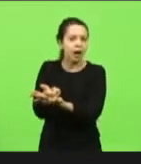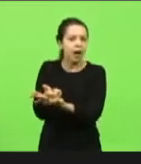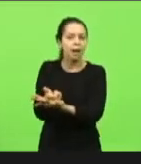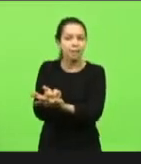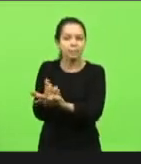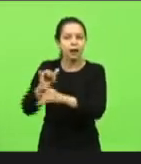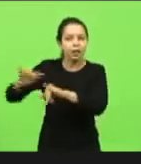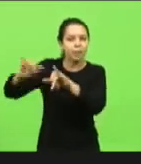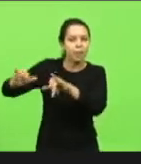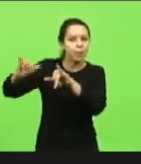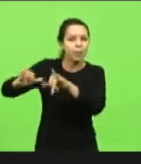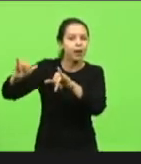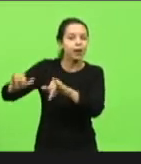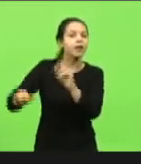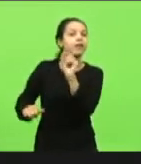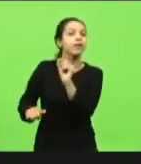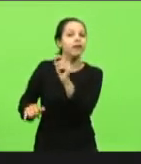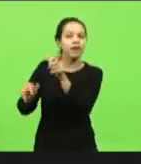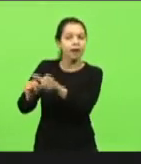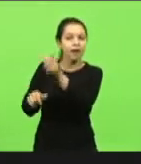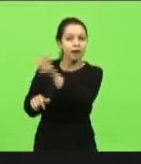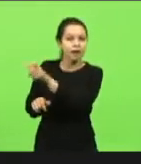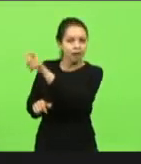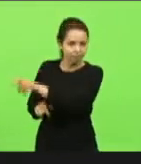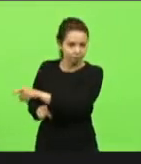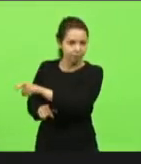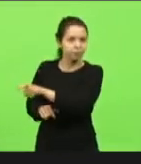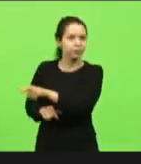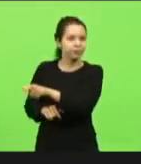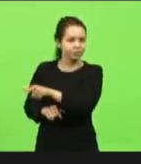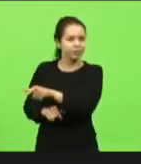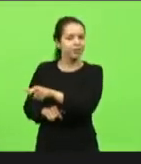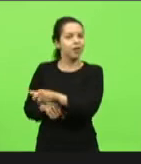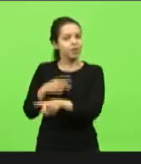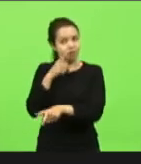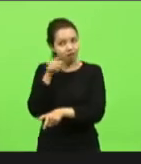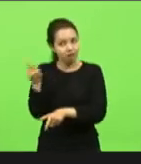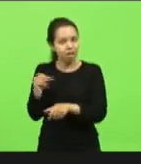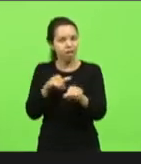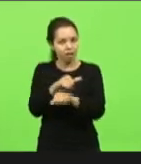você paga quem faz a propaganda do teu produto se ele não tá julgando de ladrão contigo